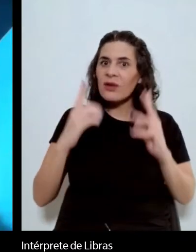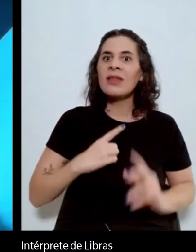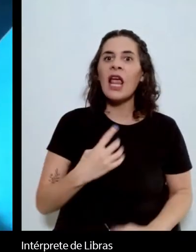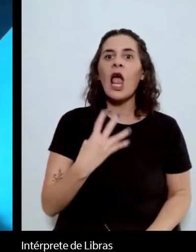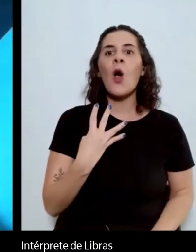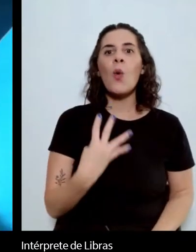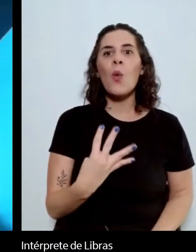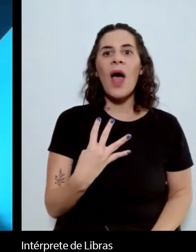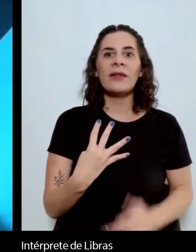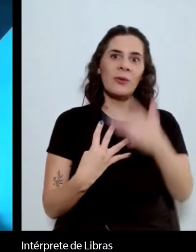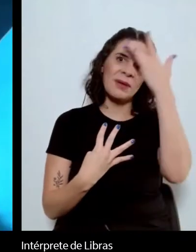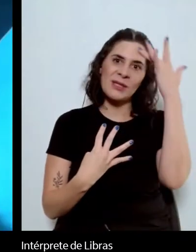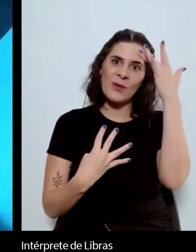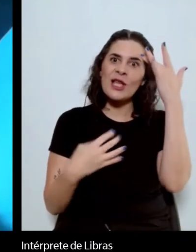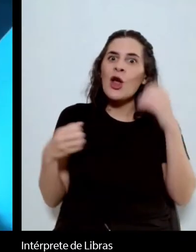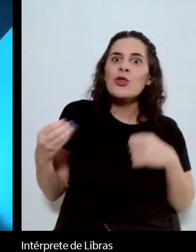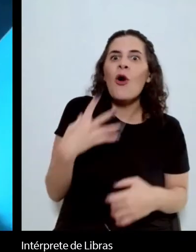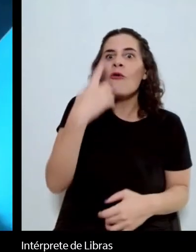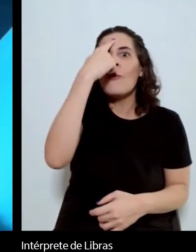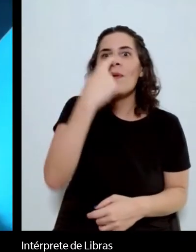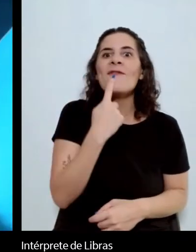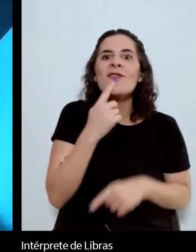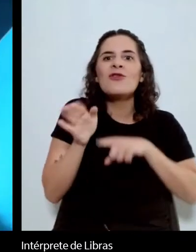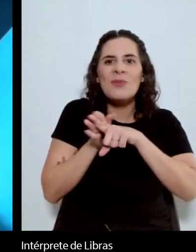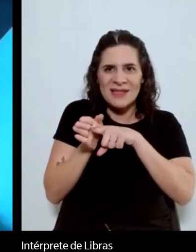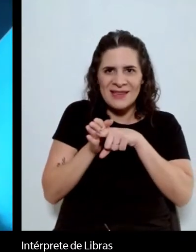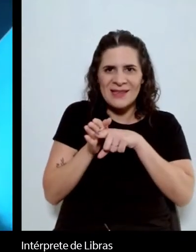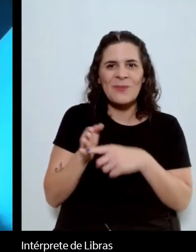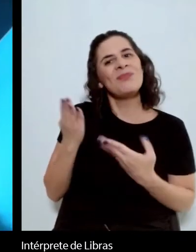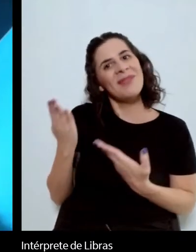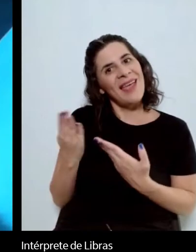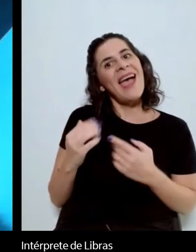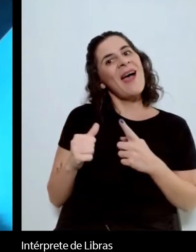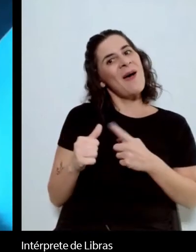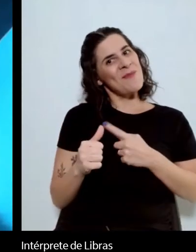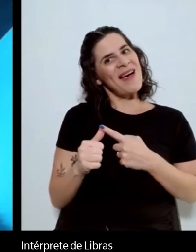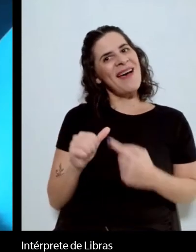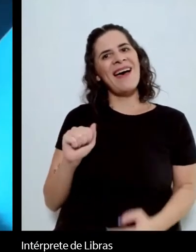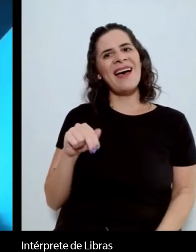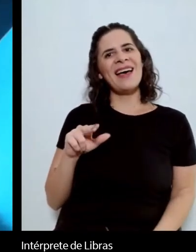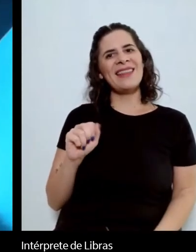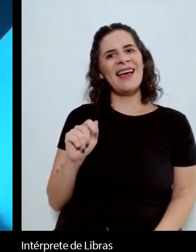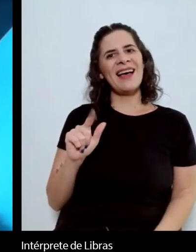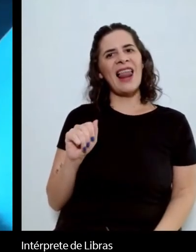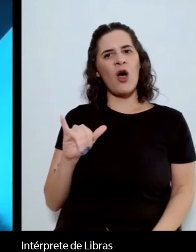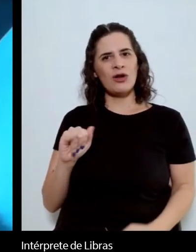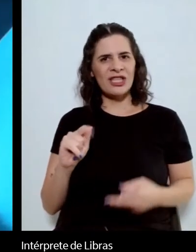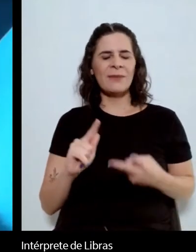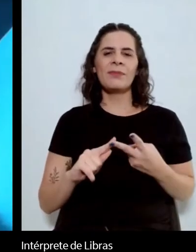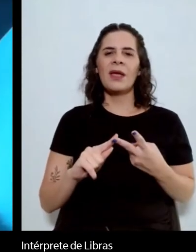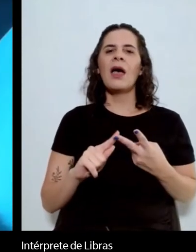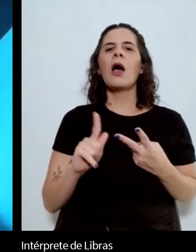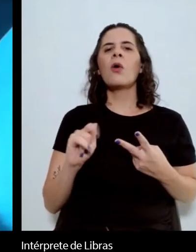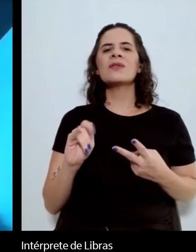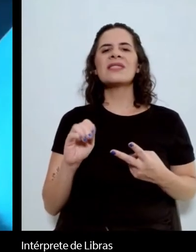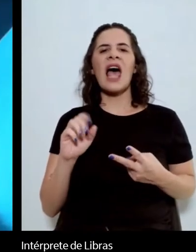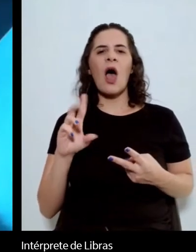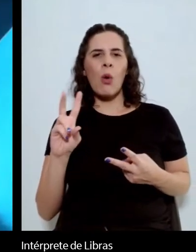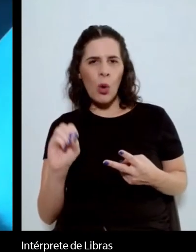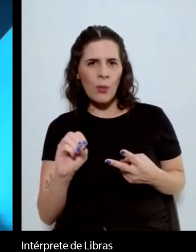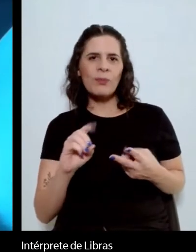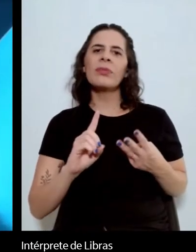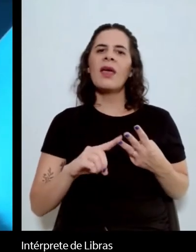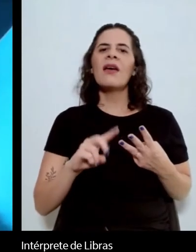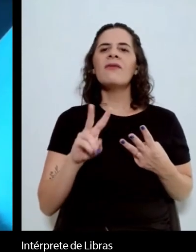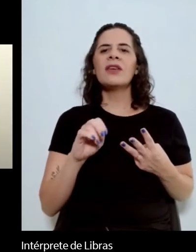novo perfil do brasilianista, Ana Cláudia Suriani, o Saulo Neiva, a Victoria Saramago e o Paulo Dutra.